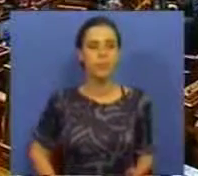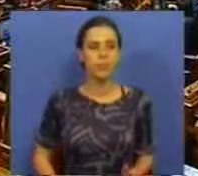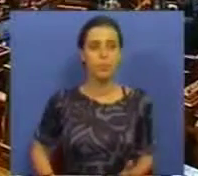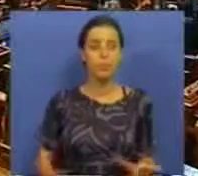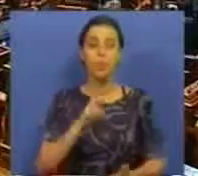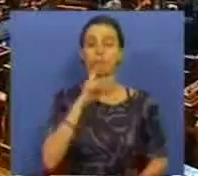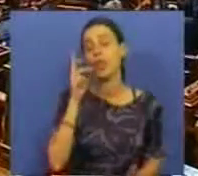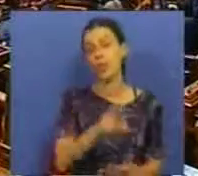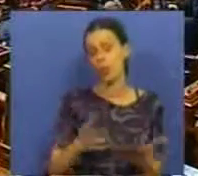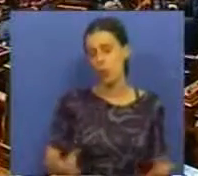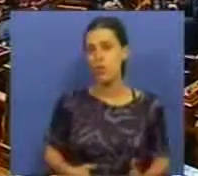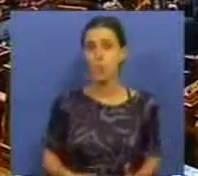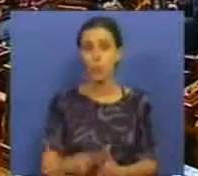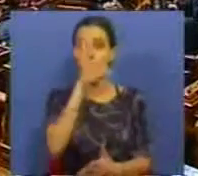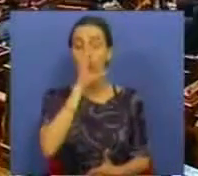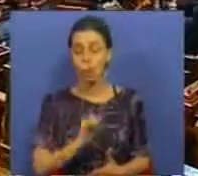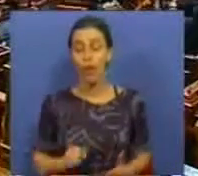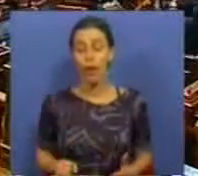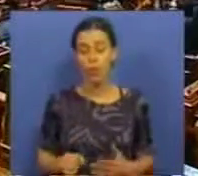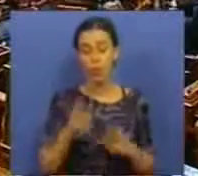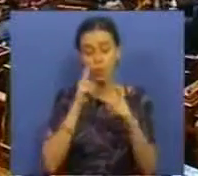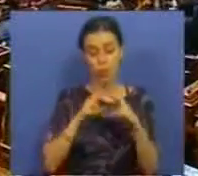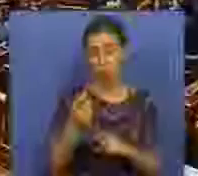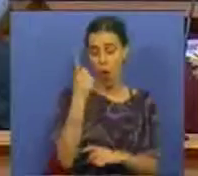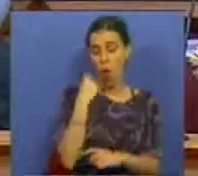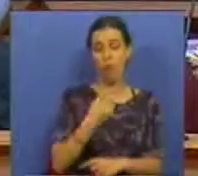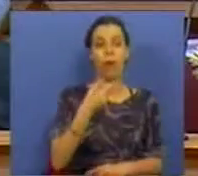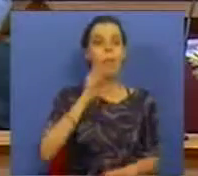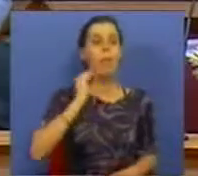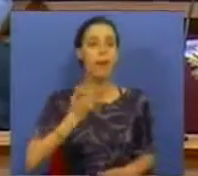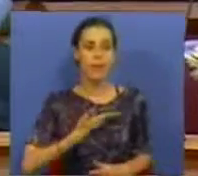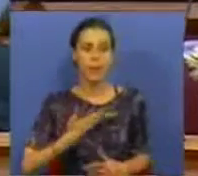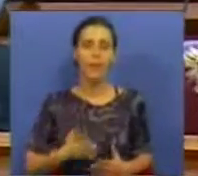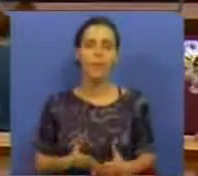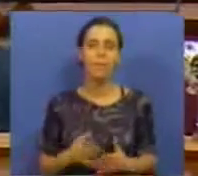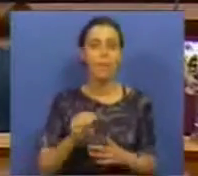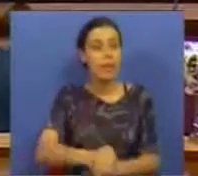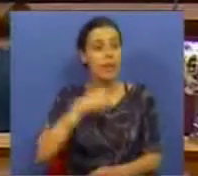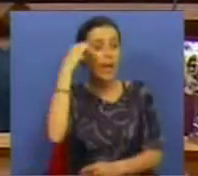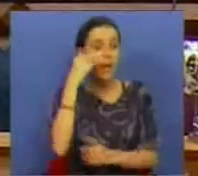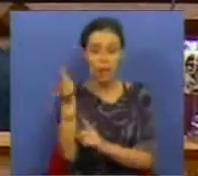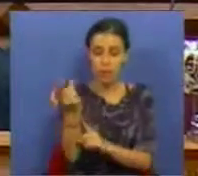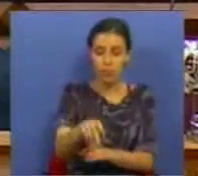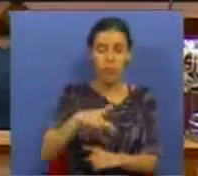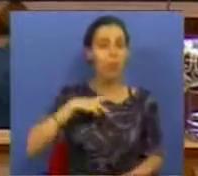A resposta que o Governo encontrou ontem com o PSD para a crise que o país